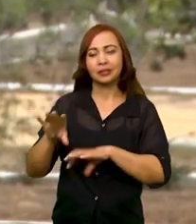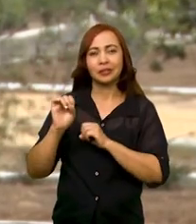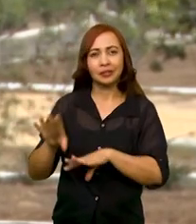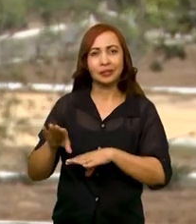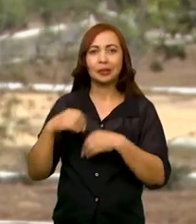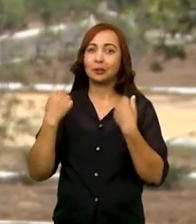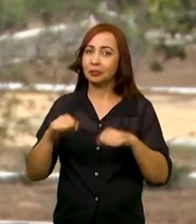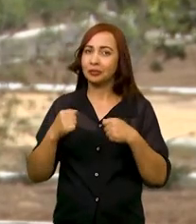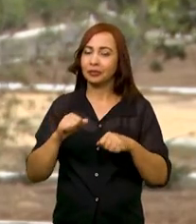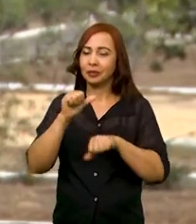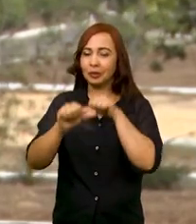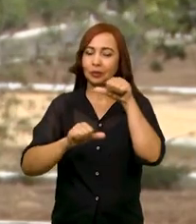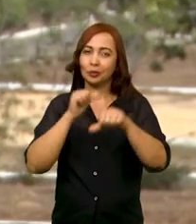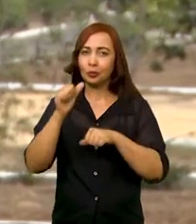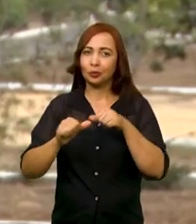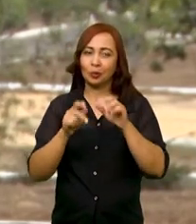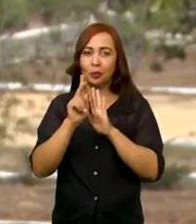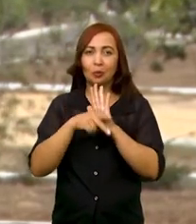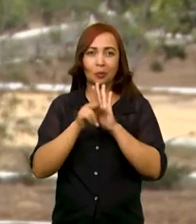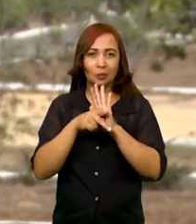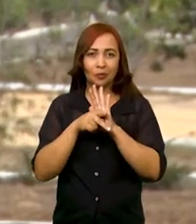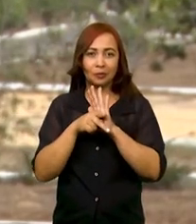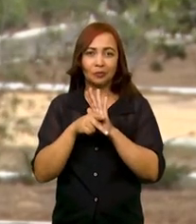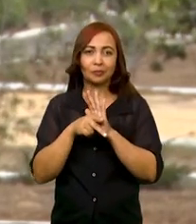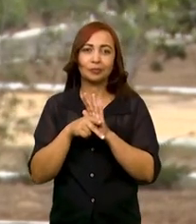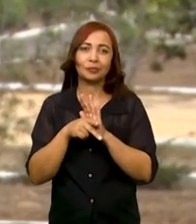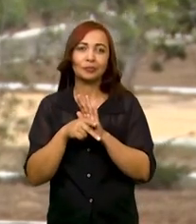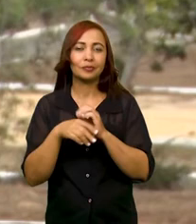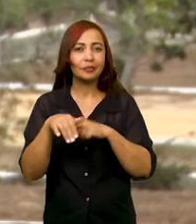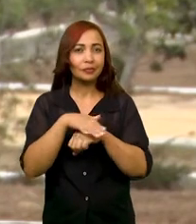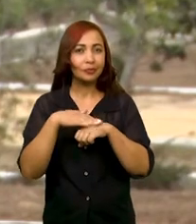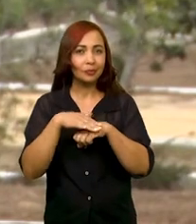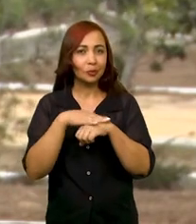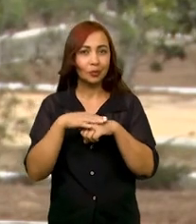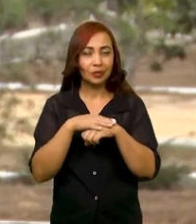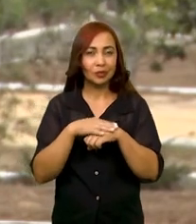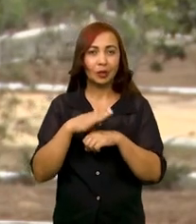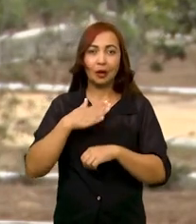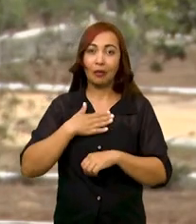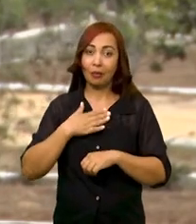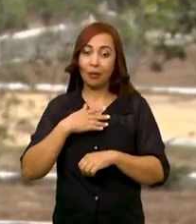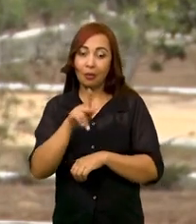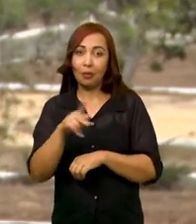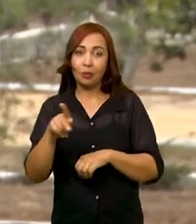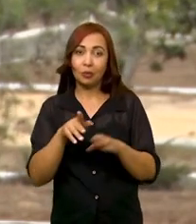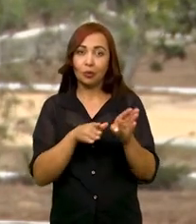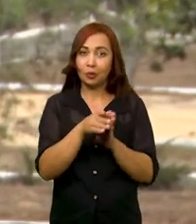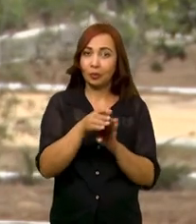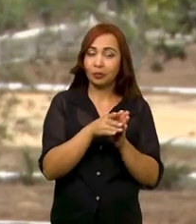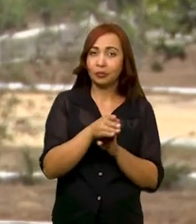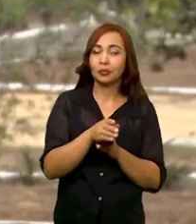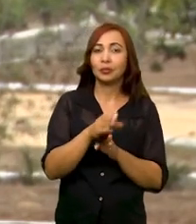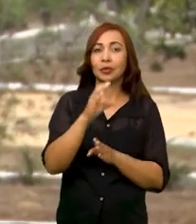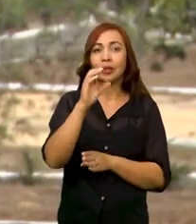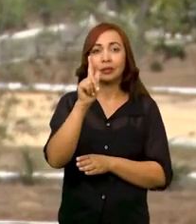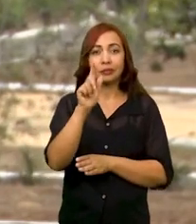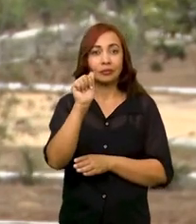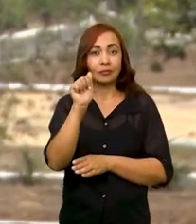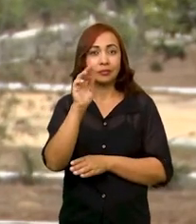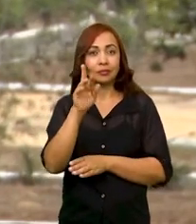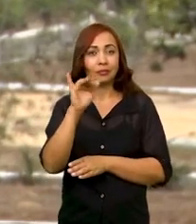mestrado em ensino. Então, eu precisava desenvolver um projeto. E aí, conversando com a minha orientadora,